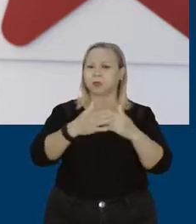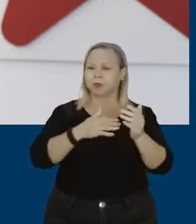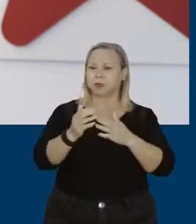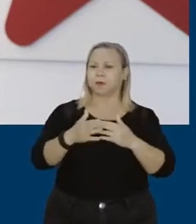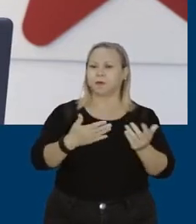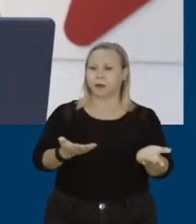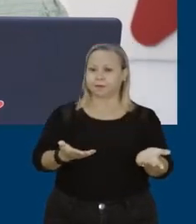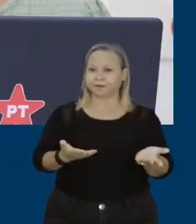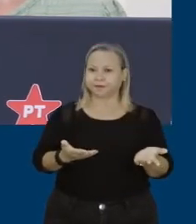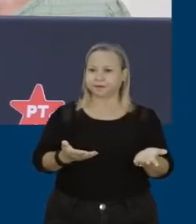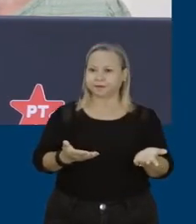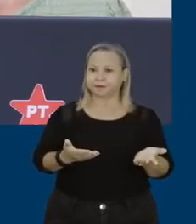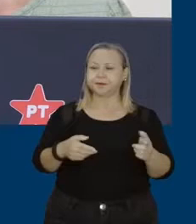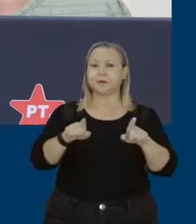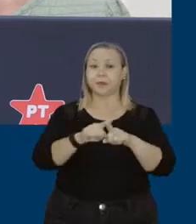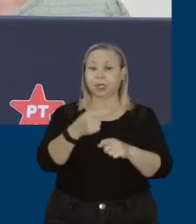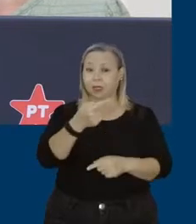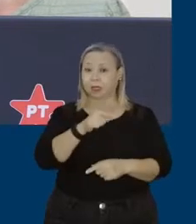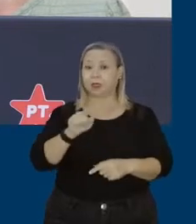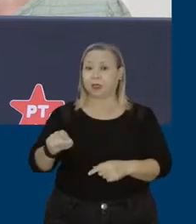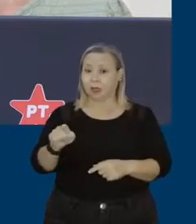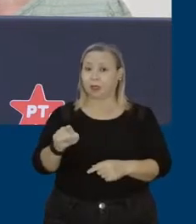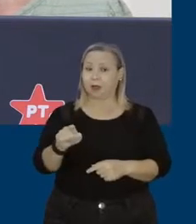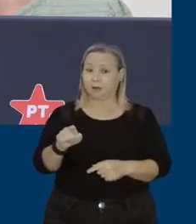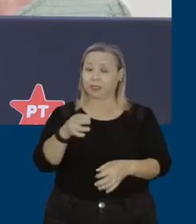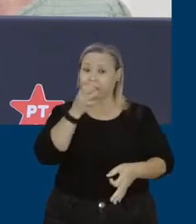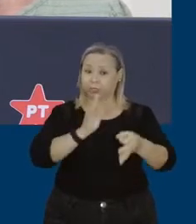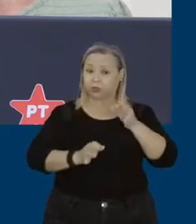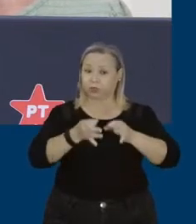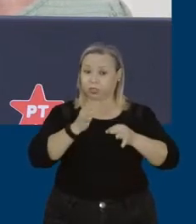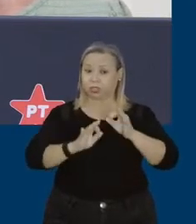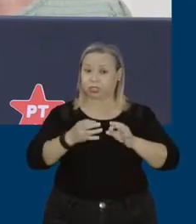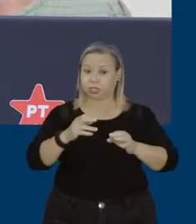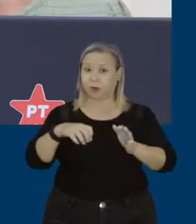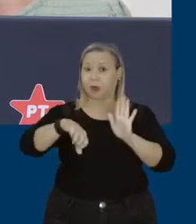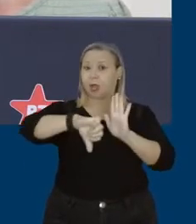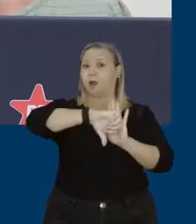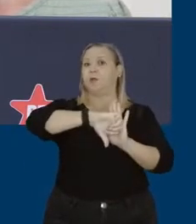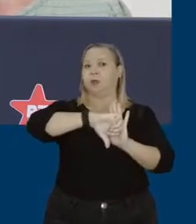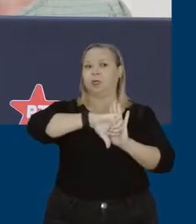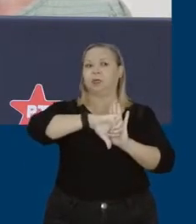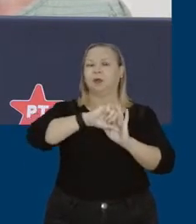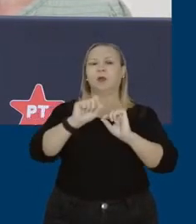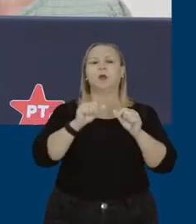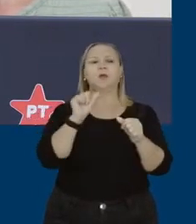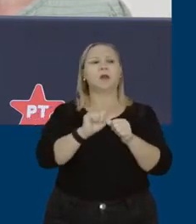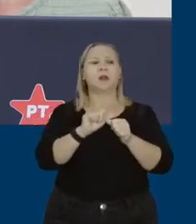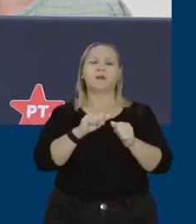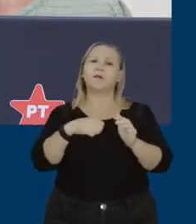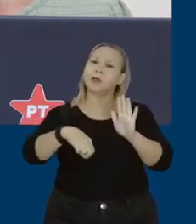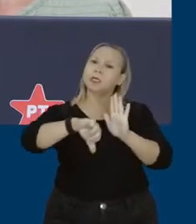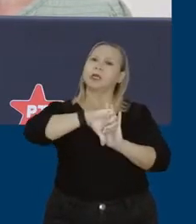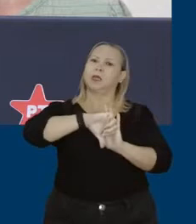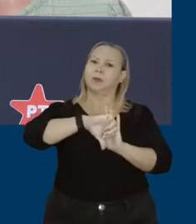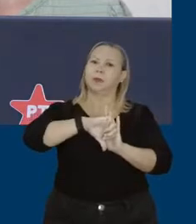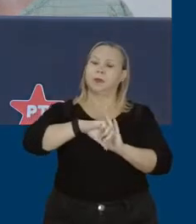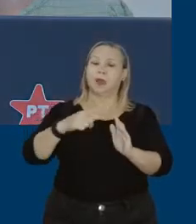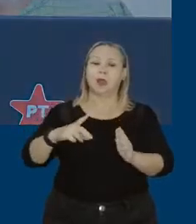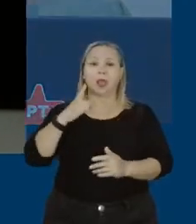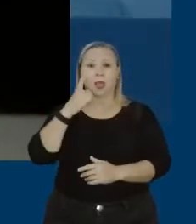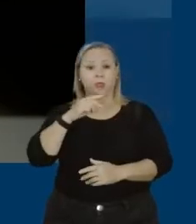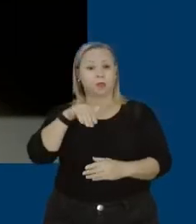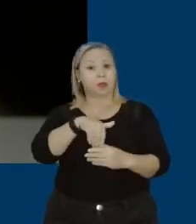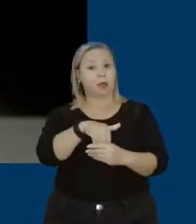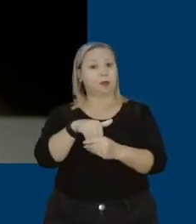É, inclusive ele vai ser acionado judicialmente, criminalmente. Porque o que ele faz é crime. Ele é um deputado